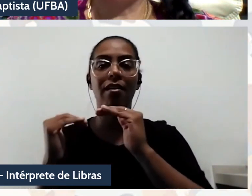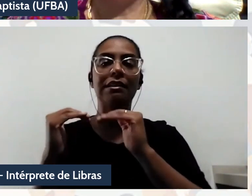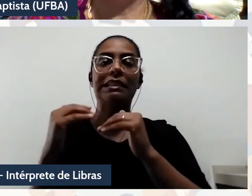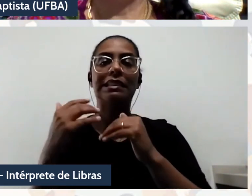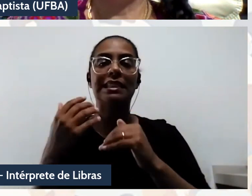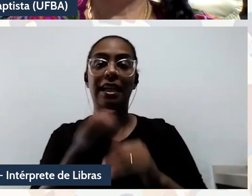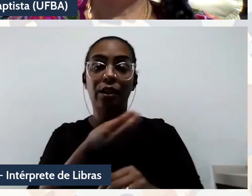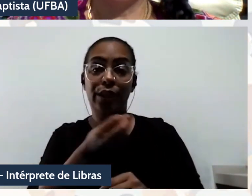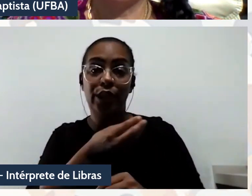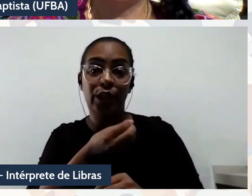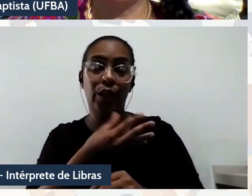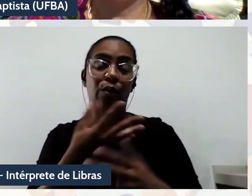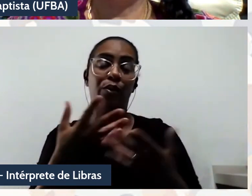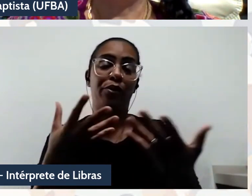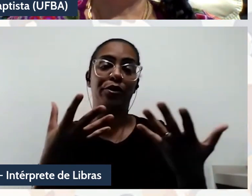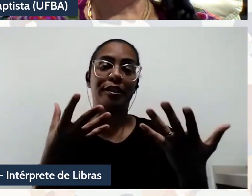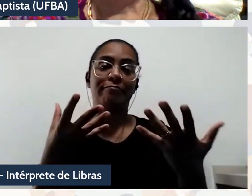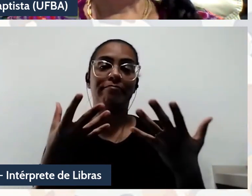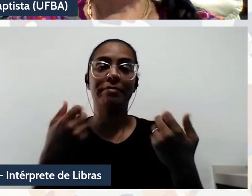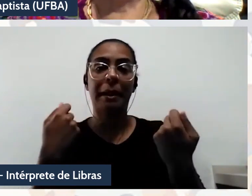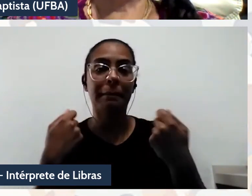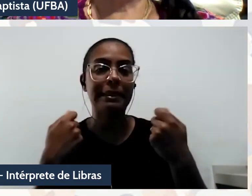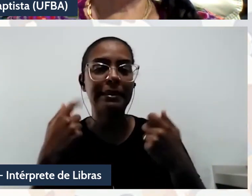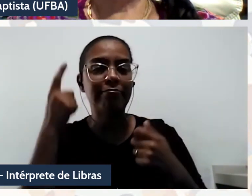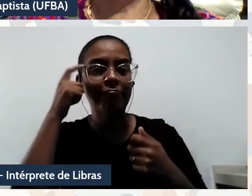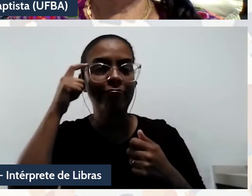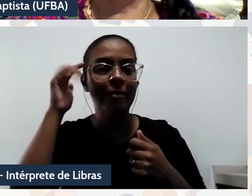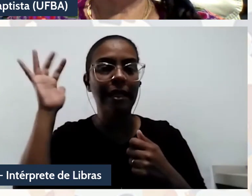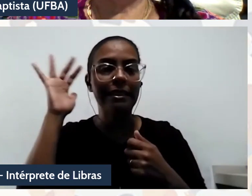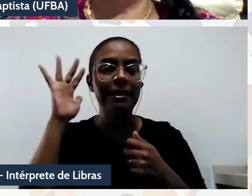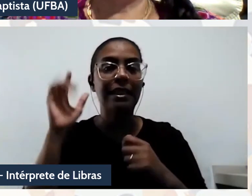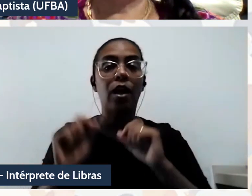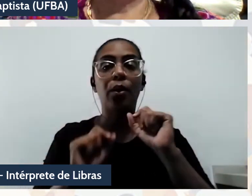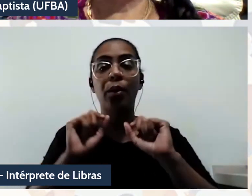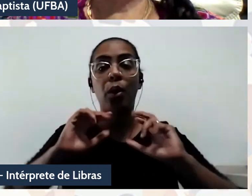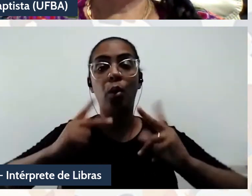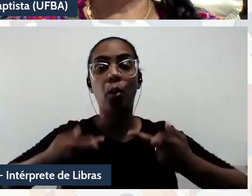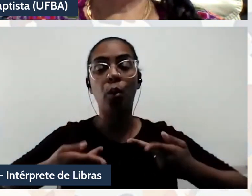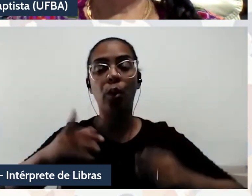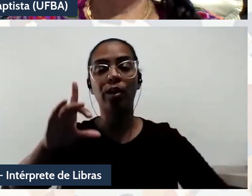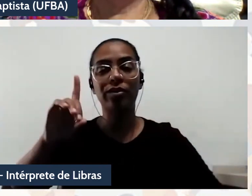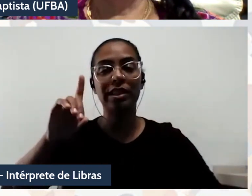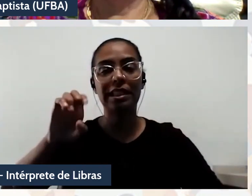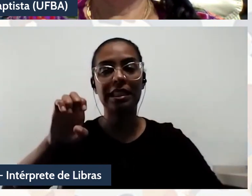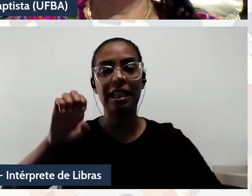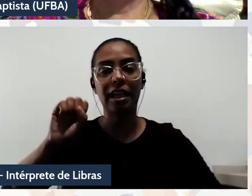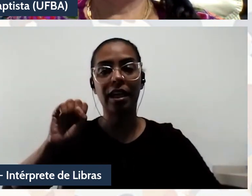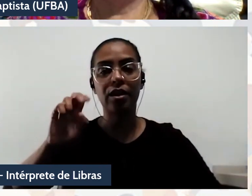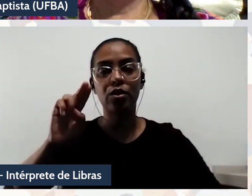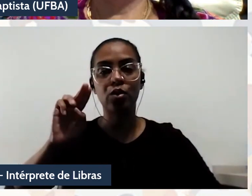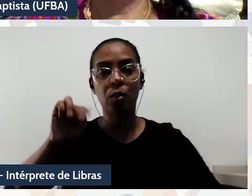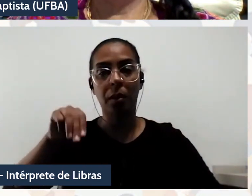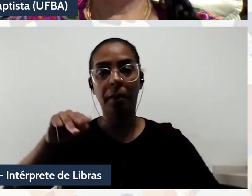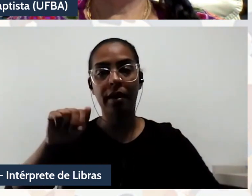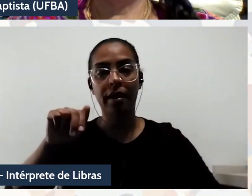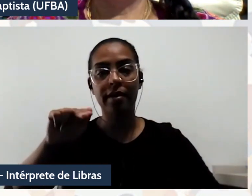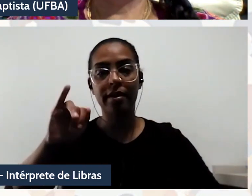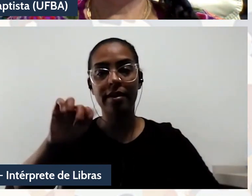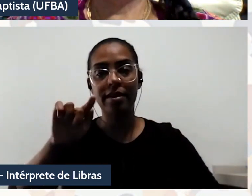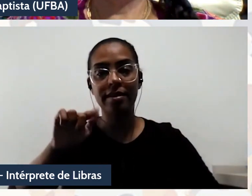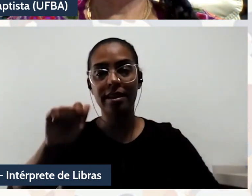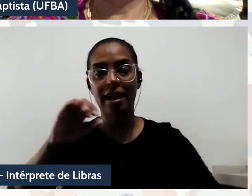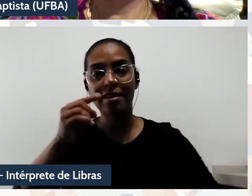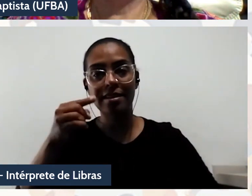da subalternização e da subalternidade. E a desumanização fez parte do projeto moderno, né? Porque ele foi